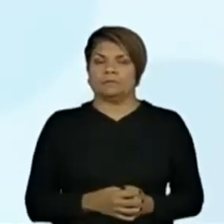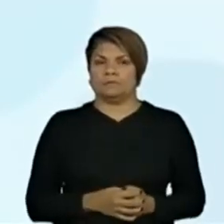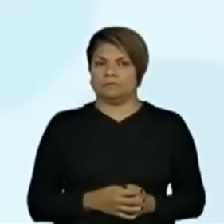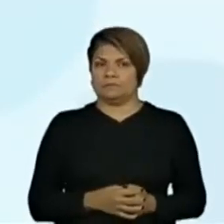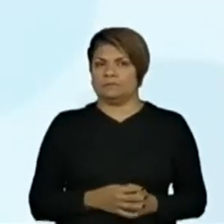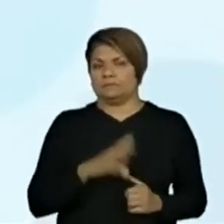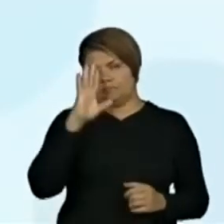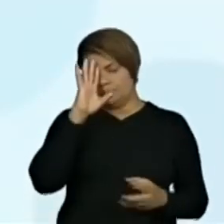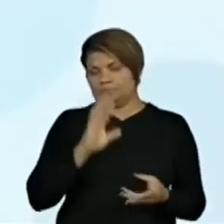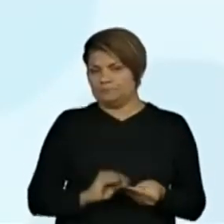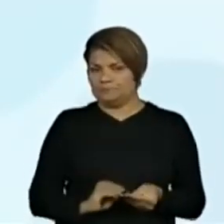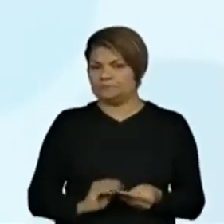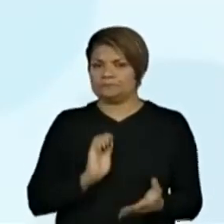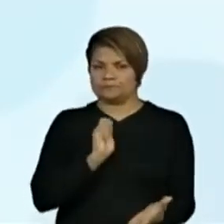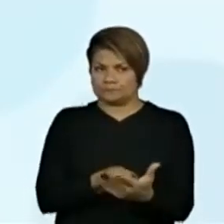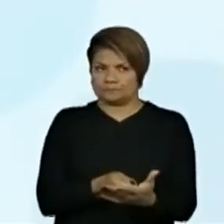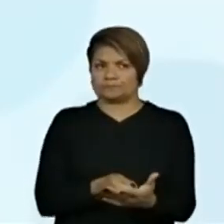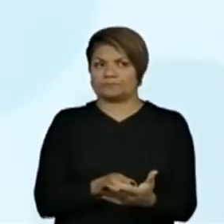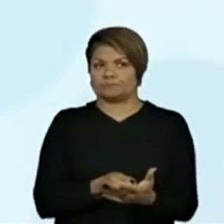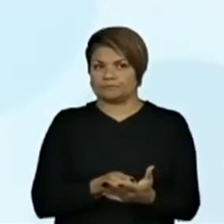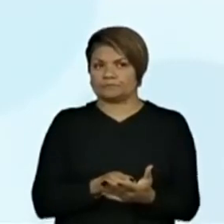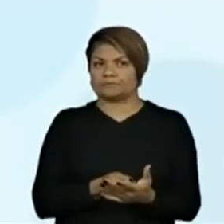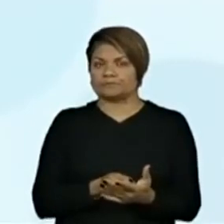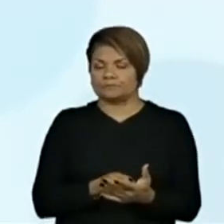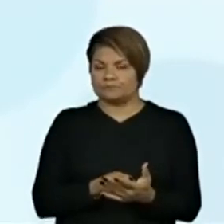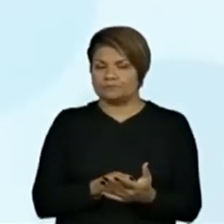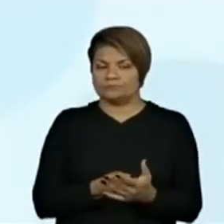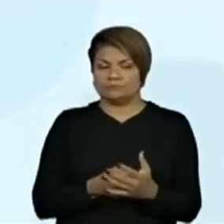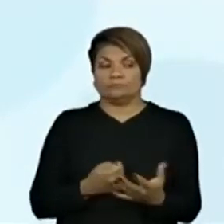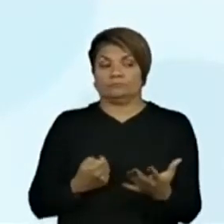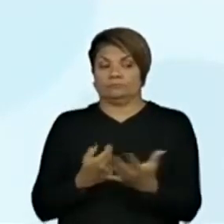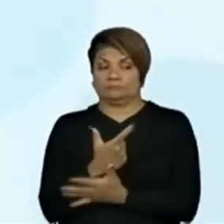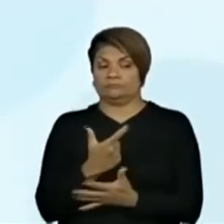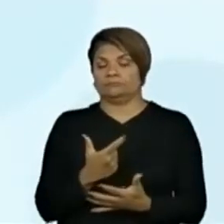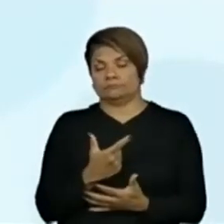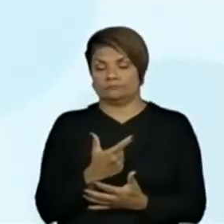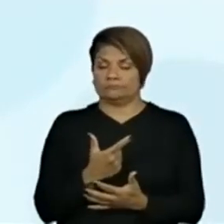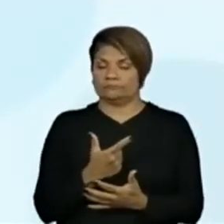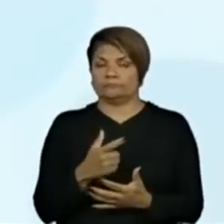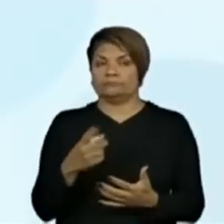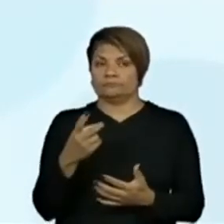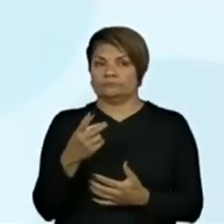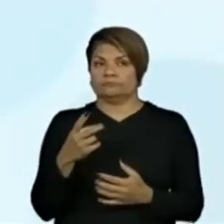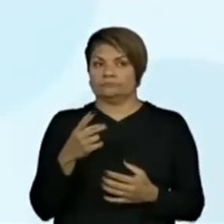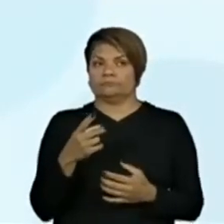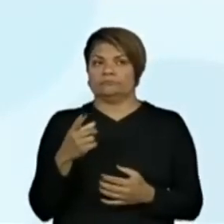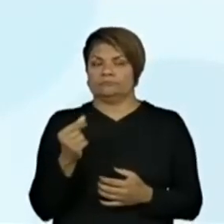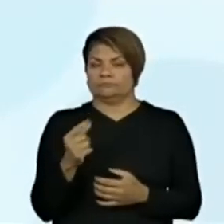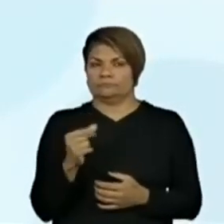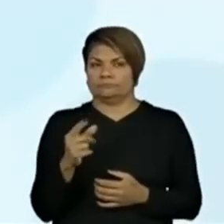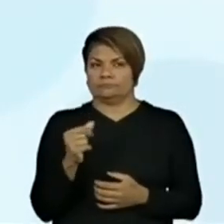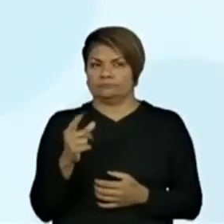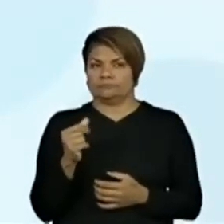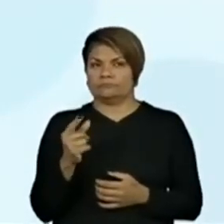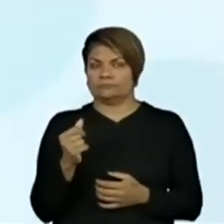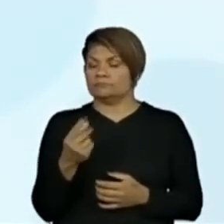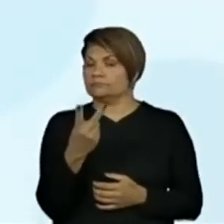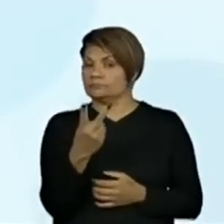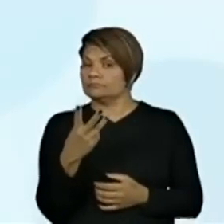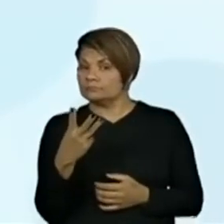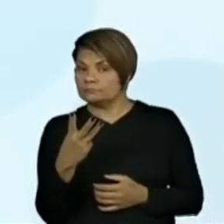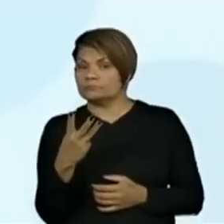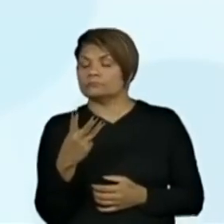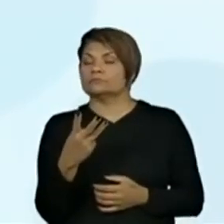Então, ele pagou na compra o valor de R$